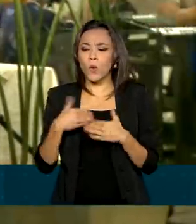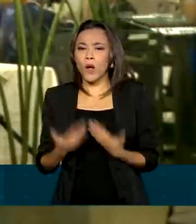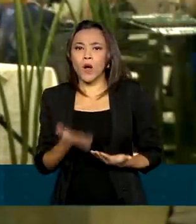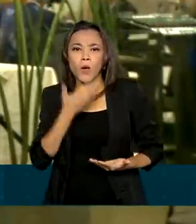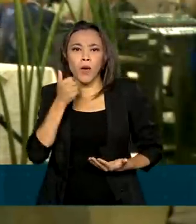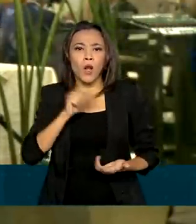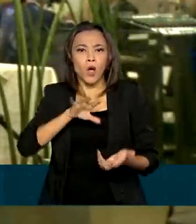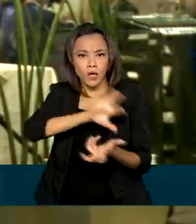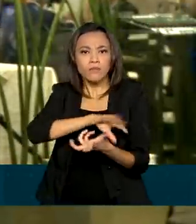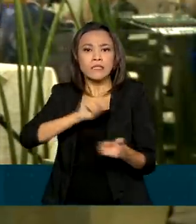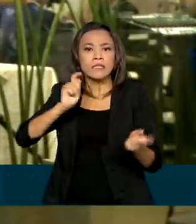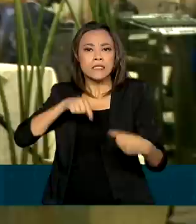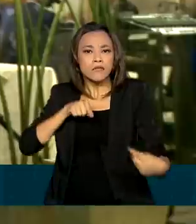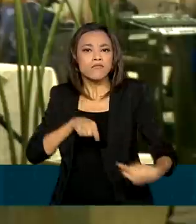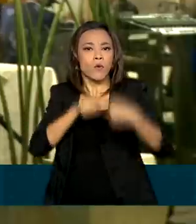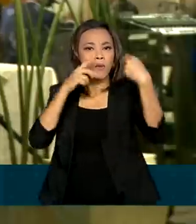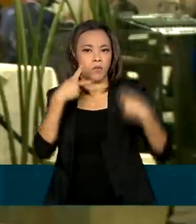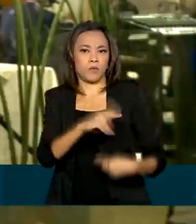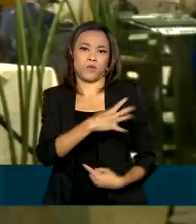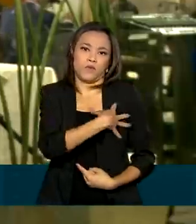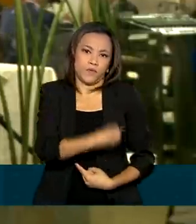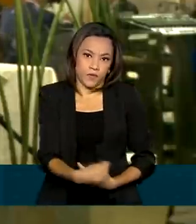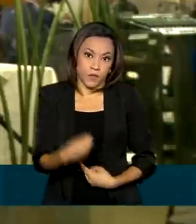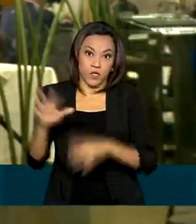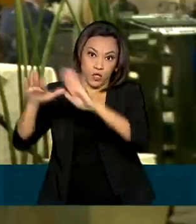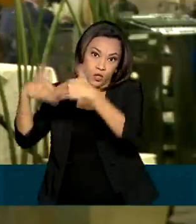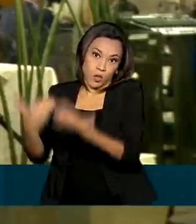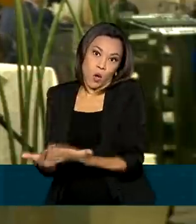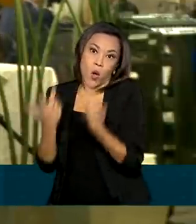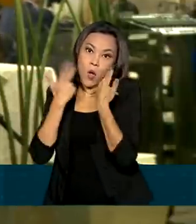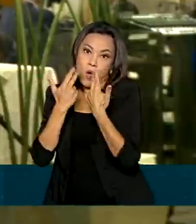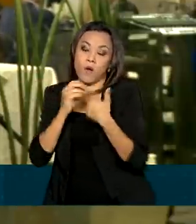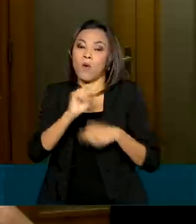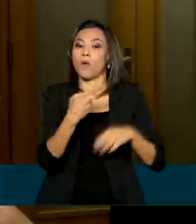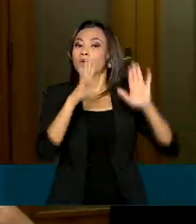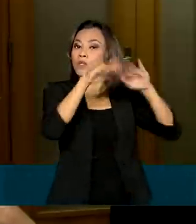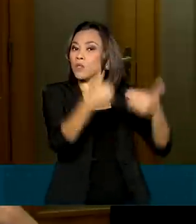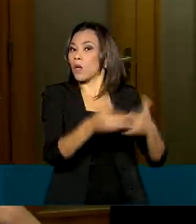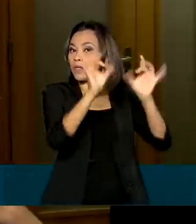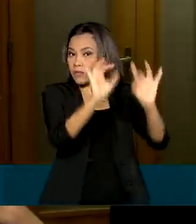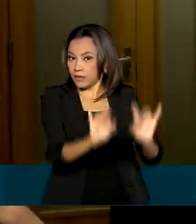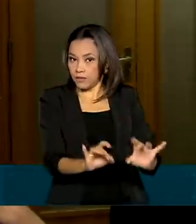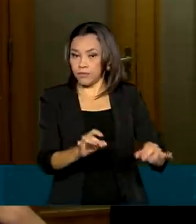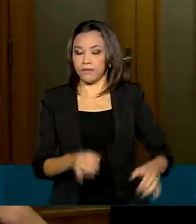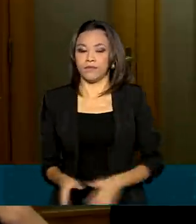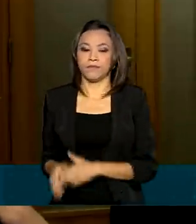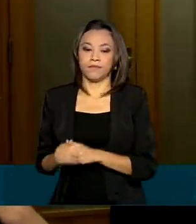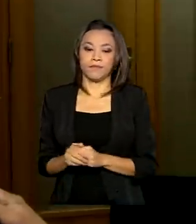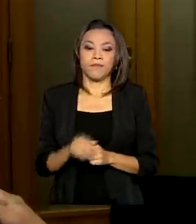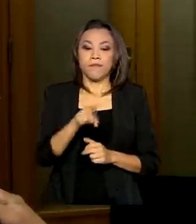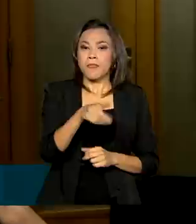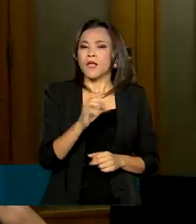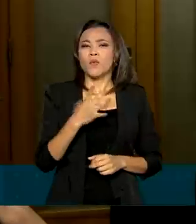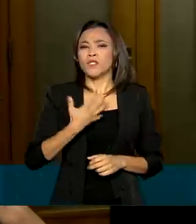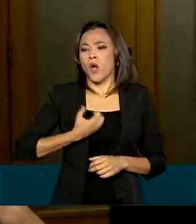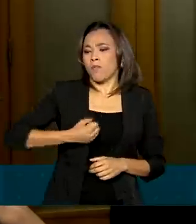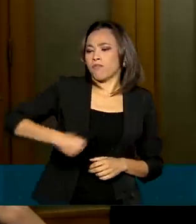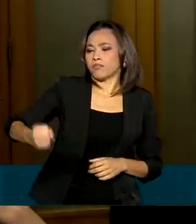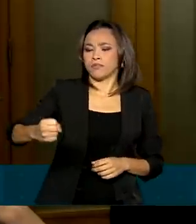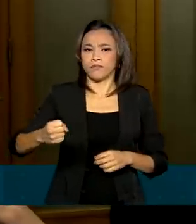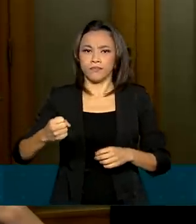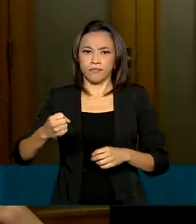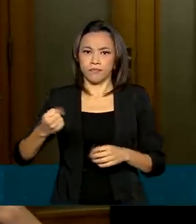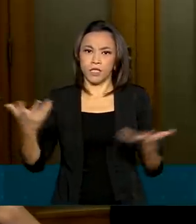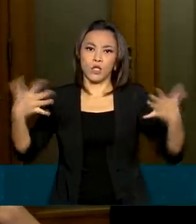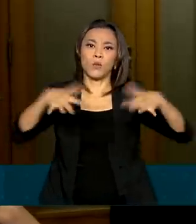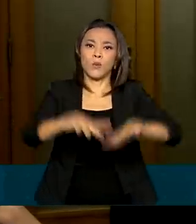mais adequada para matricular os filhos, escola comum ou escola especial. Não apenas ser incluídas, mas também